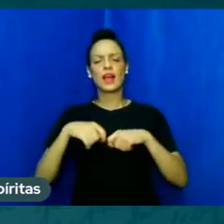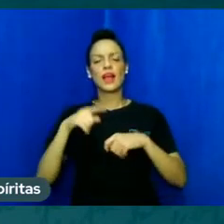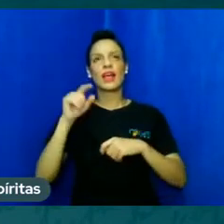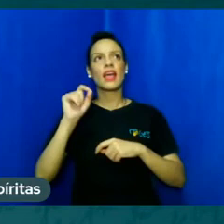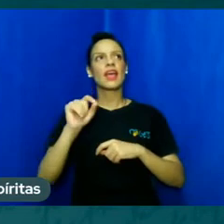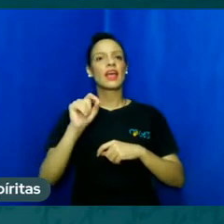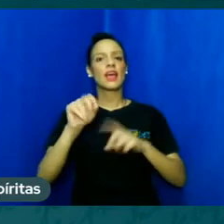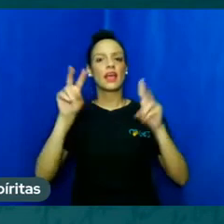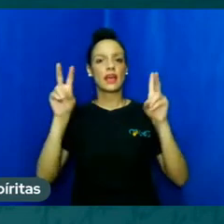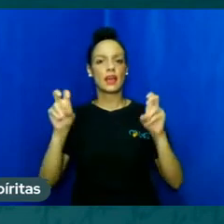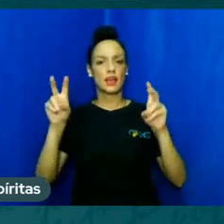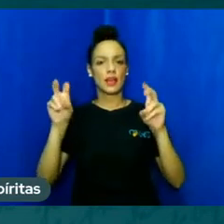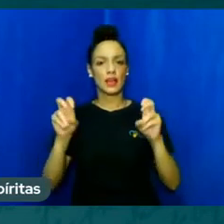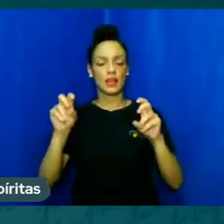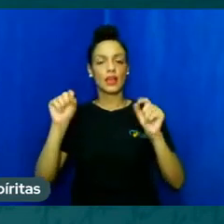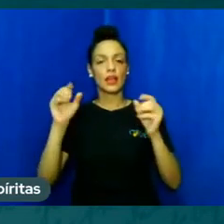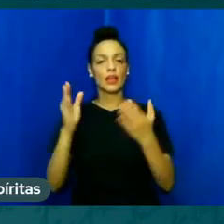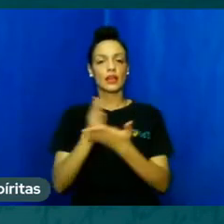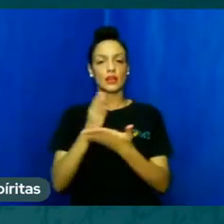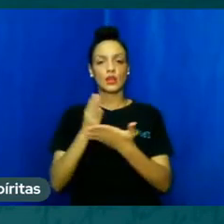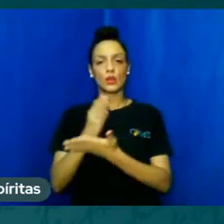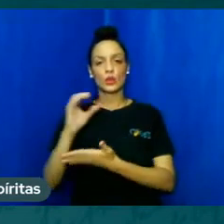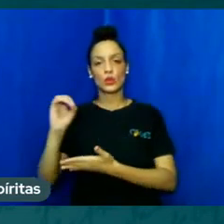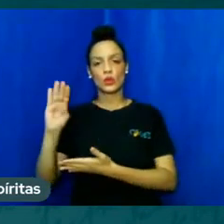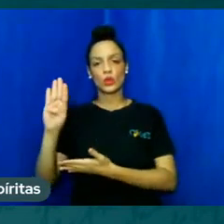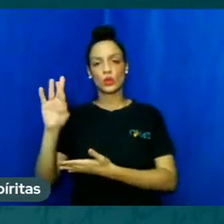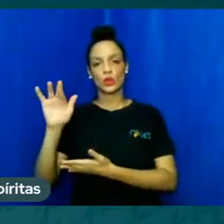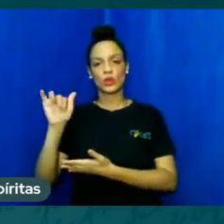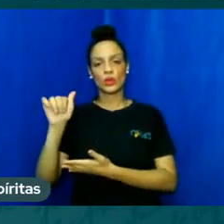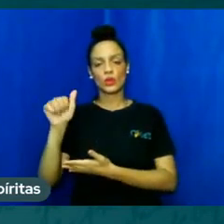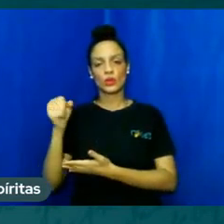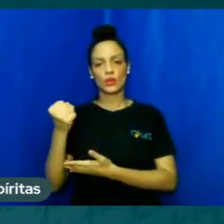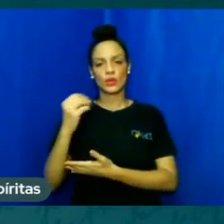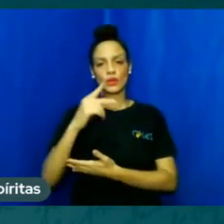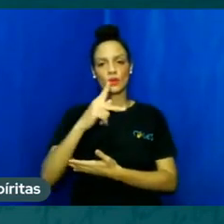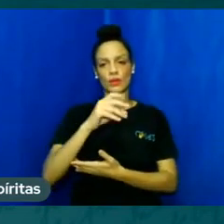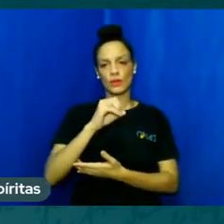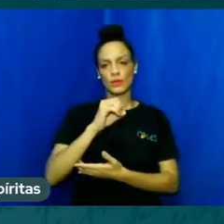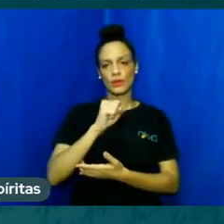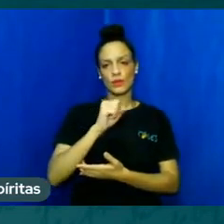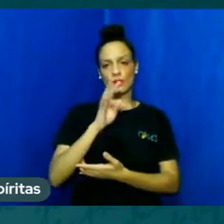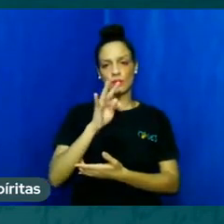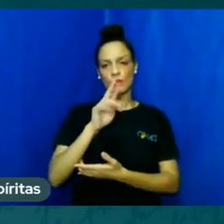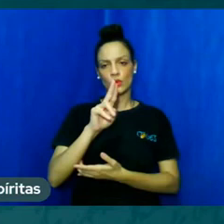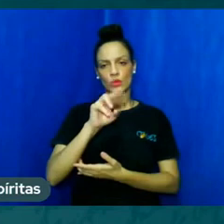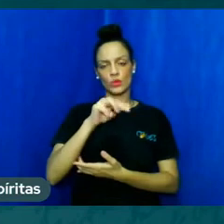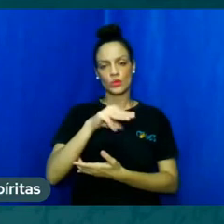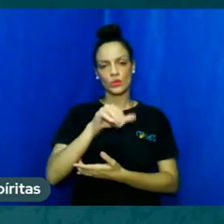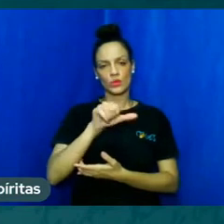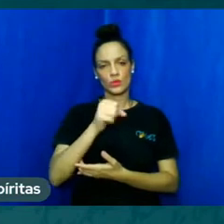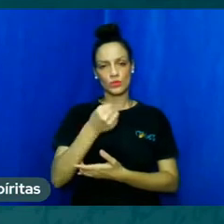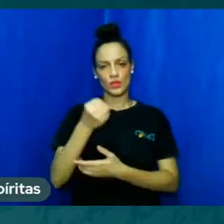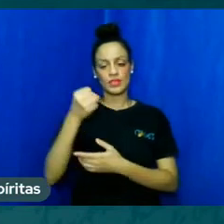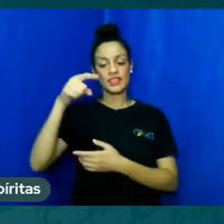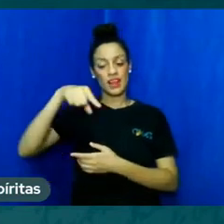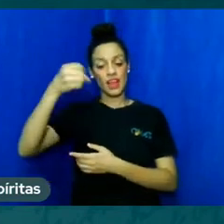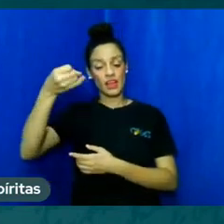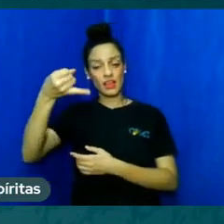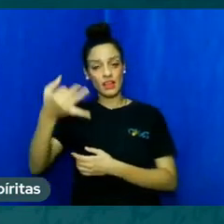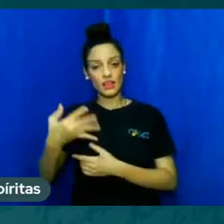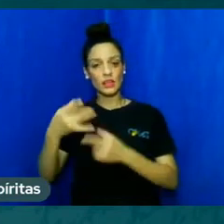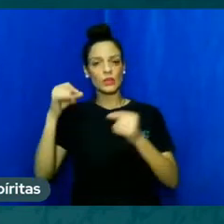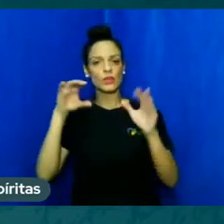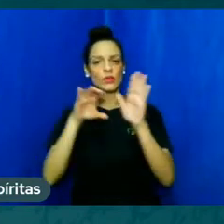respeito de obras póstumas. Em obras póstumas, no capítulo da Vida Futura, diz que a incredulidade é muito